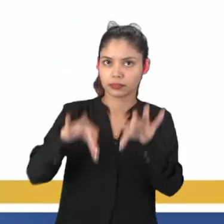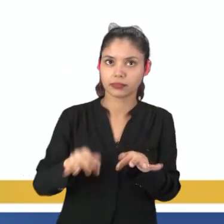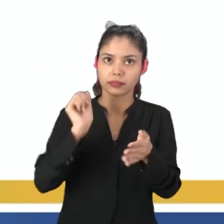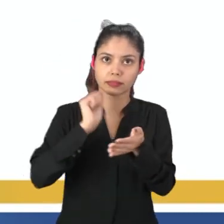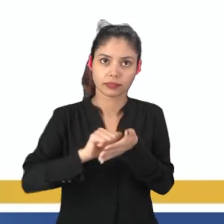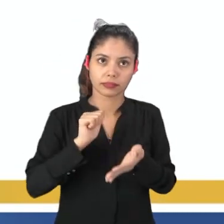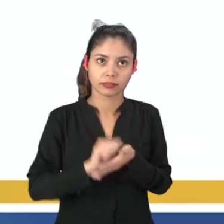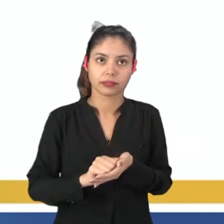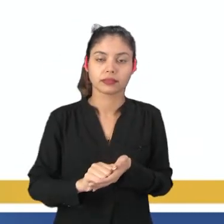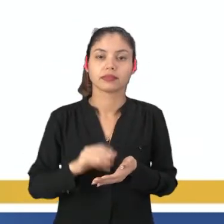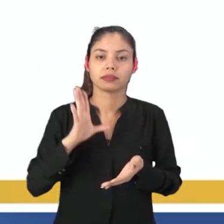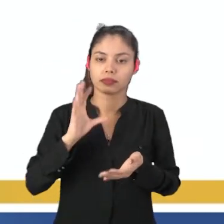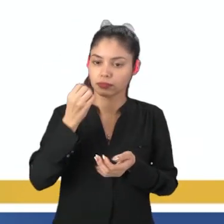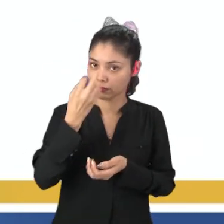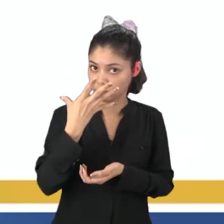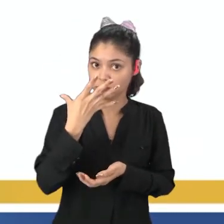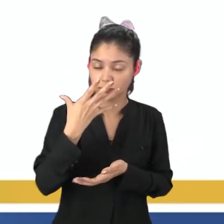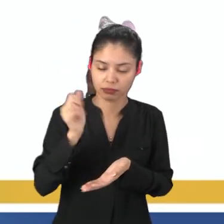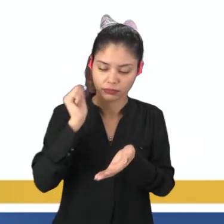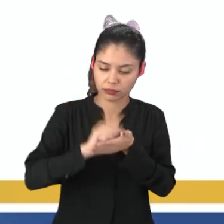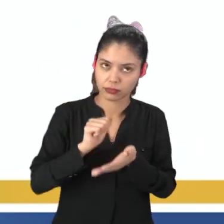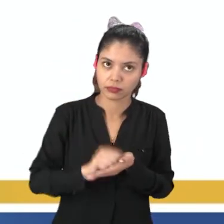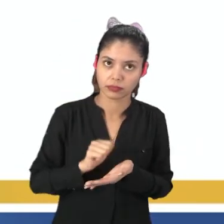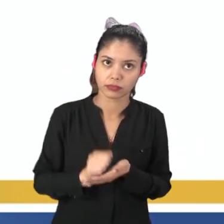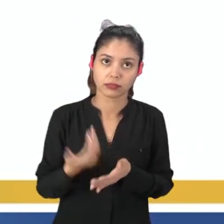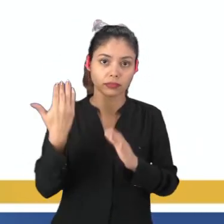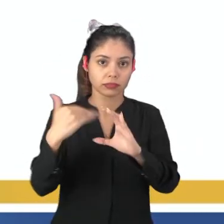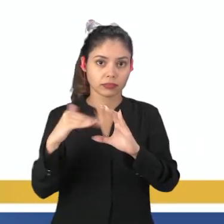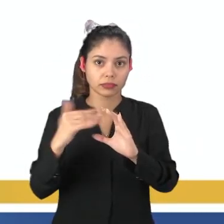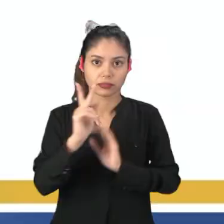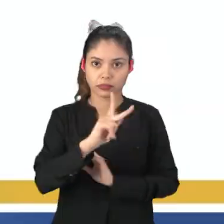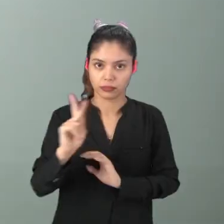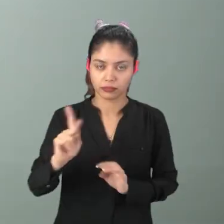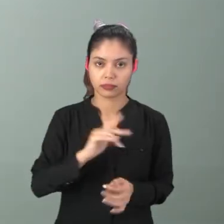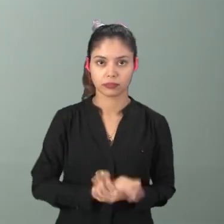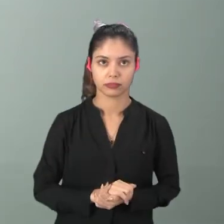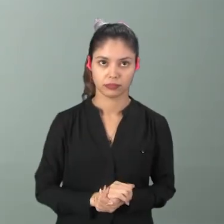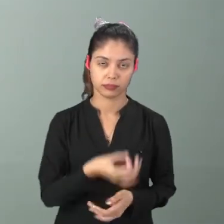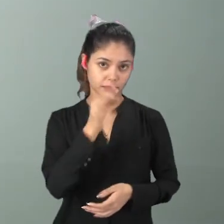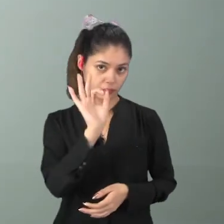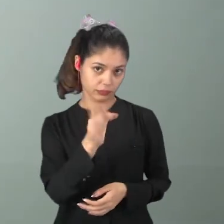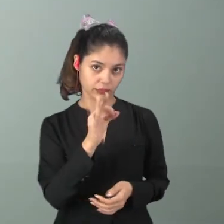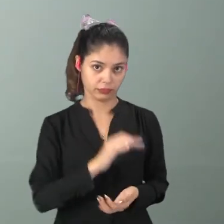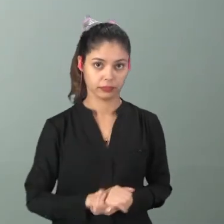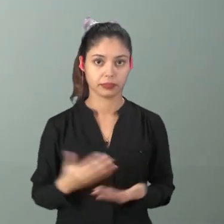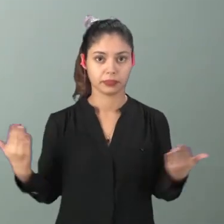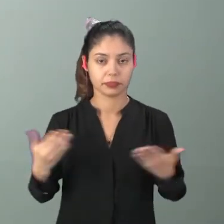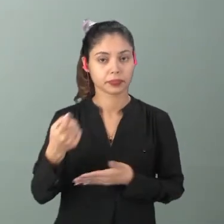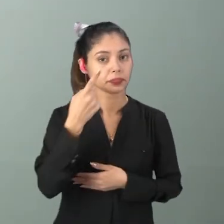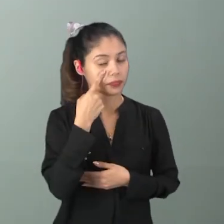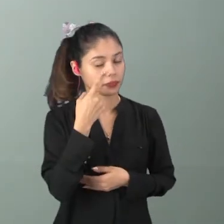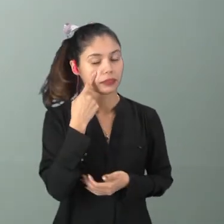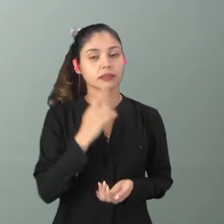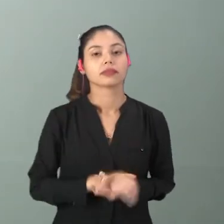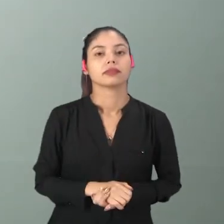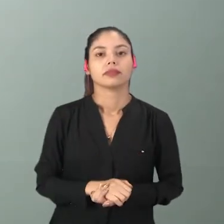resultado final Que você escreveu no seu caderno E envie para o seu professor Fechim? Agora, olha aqui